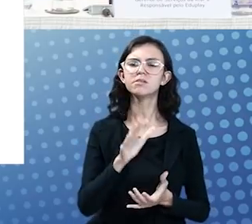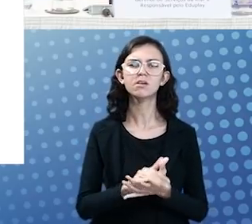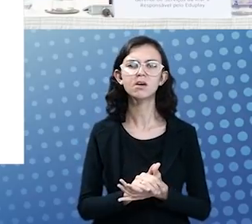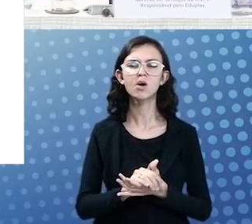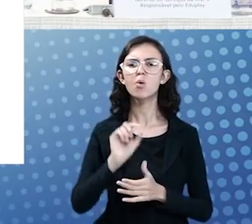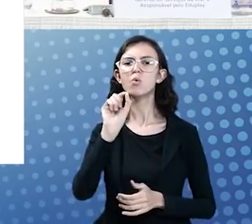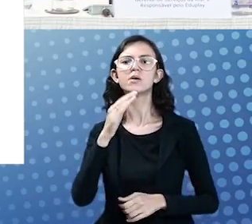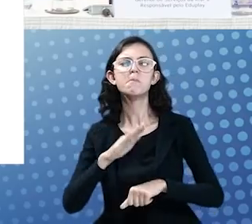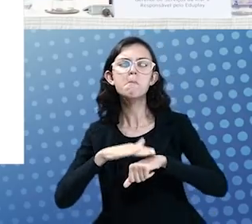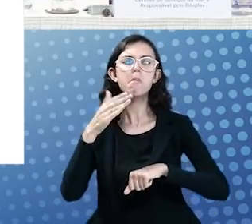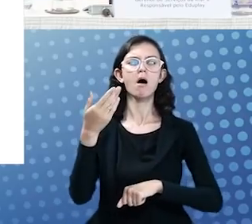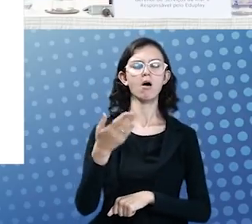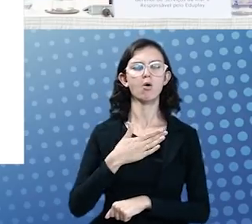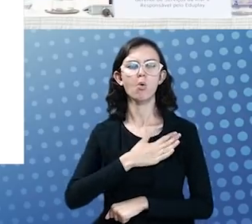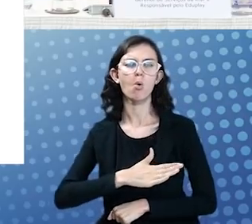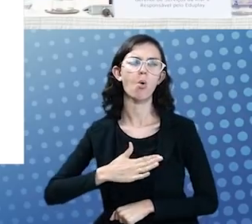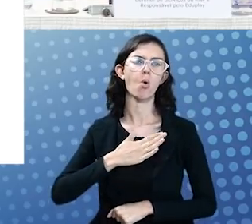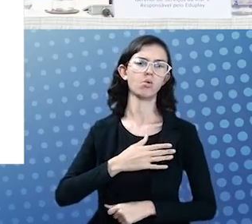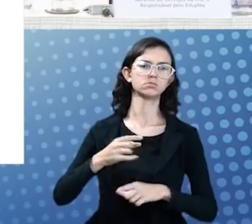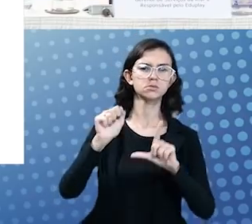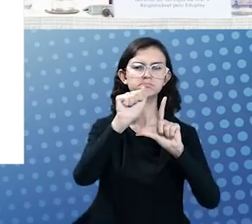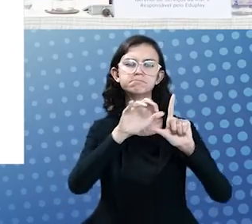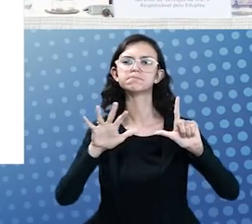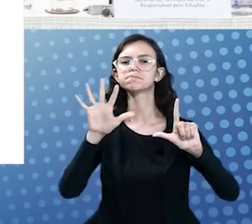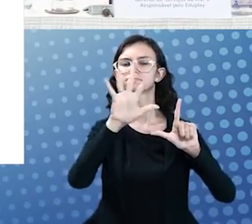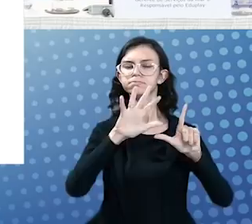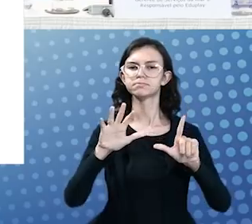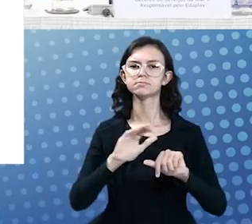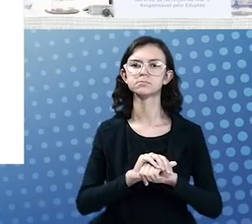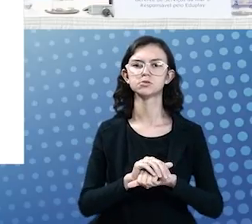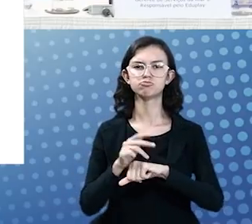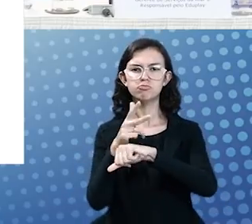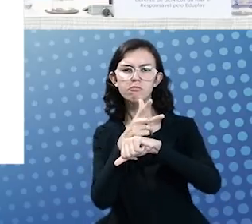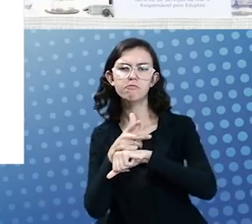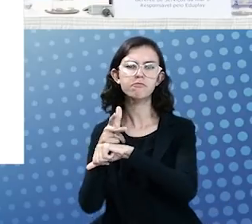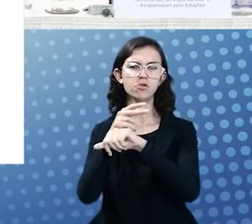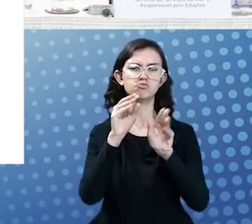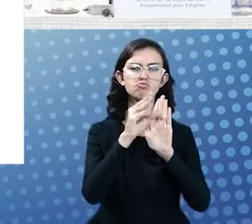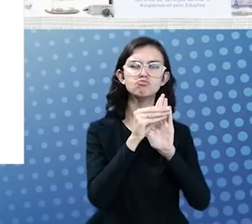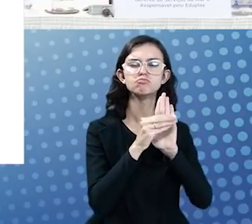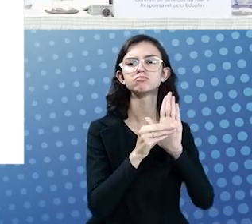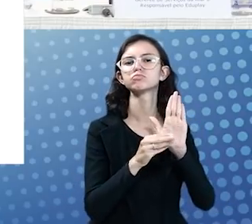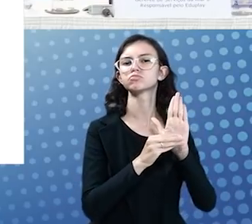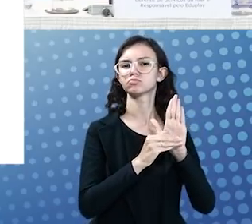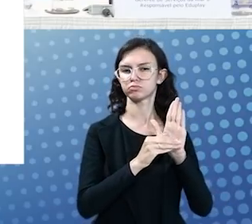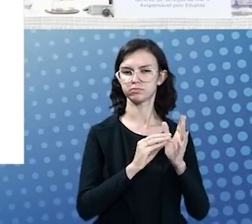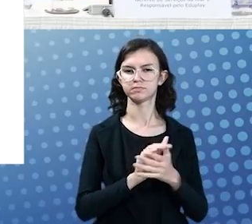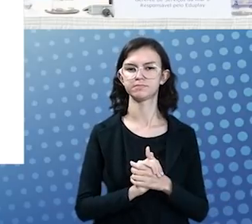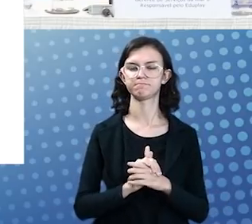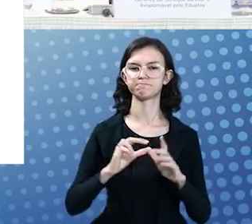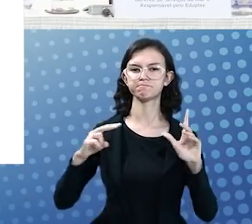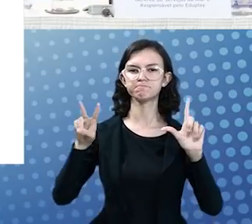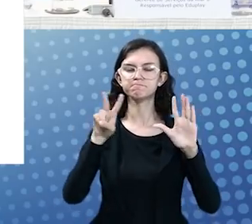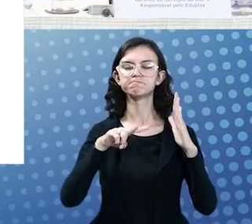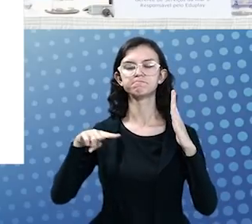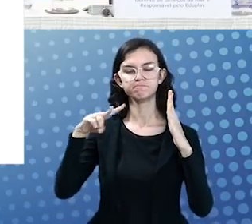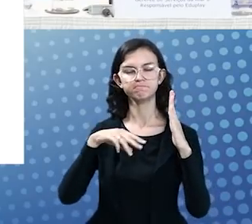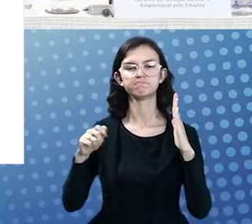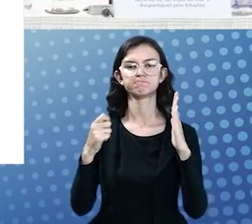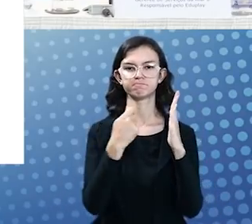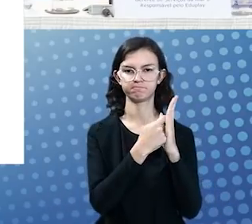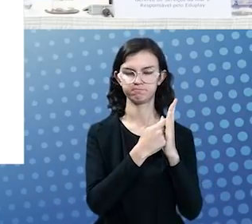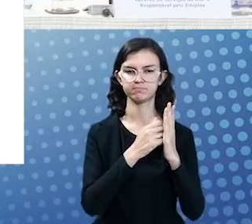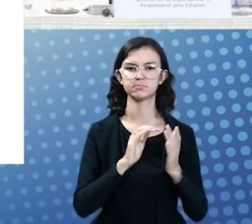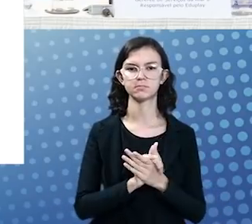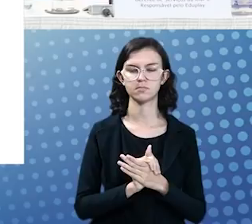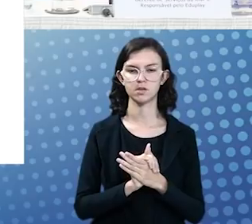mais gosta dentro de uma plataforma de consumo de conteúdo audiovisual. Então, imediatamente, assim